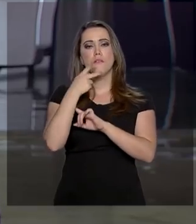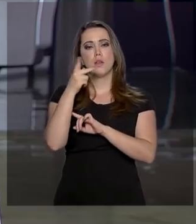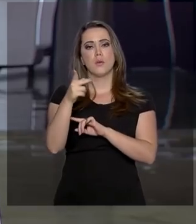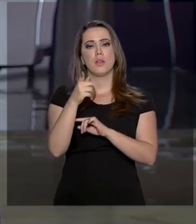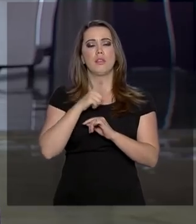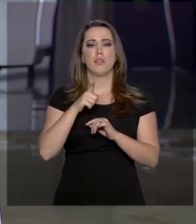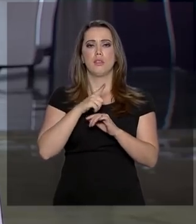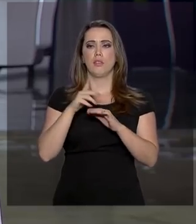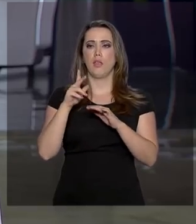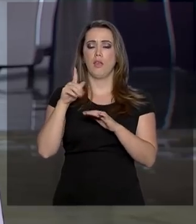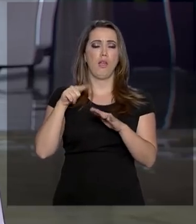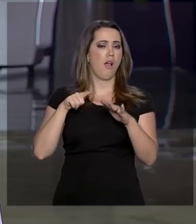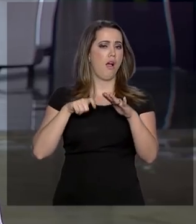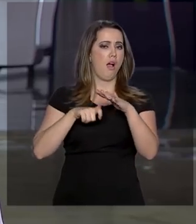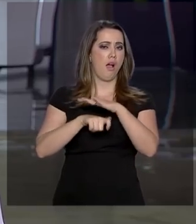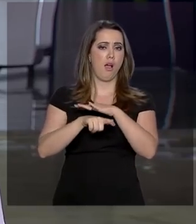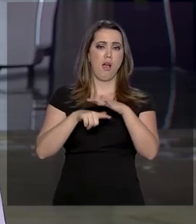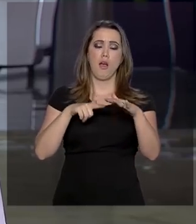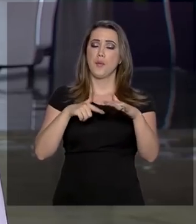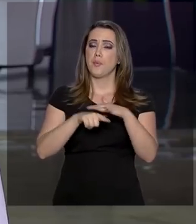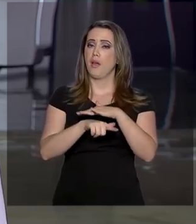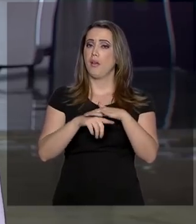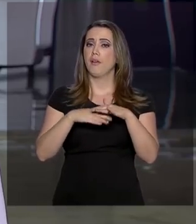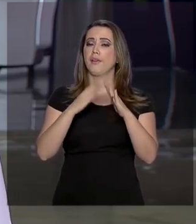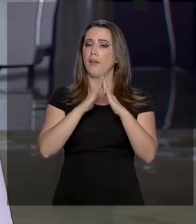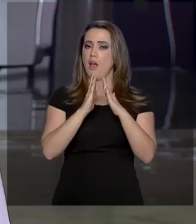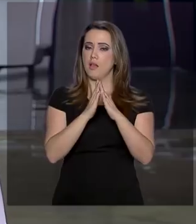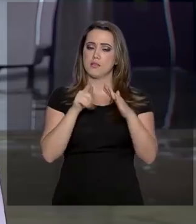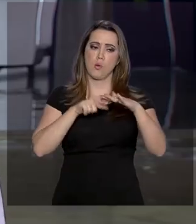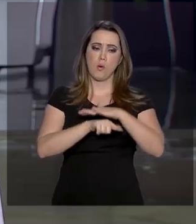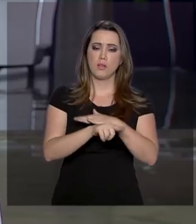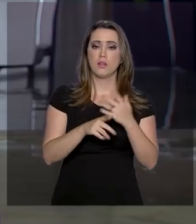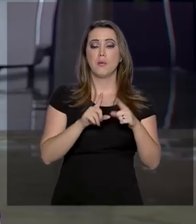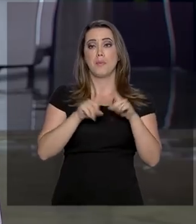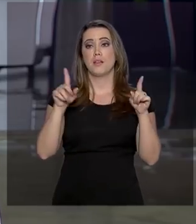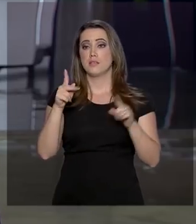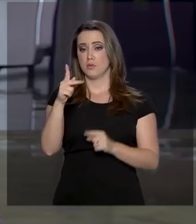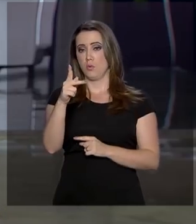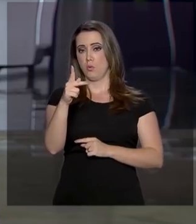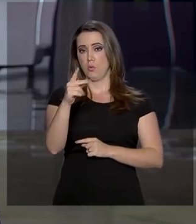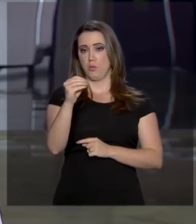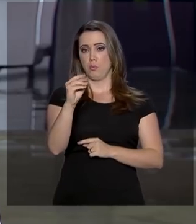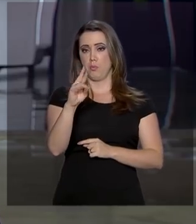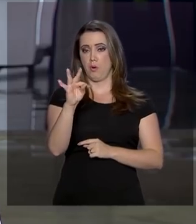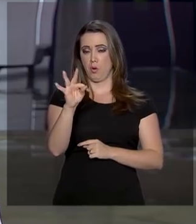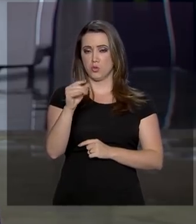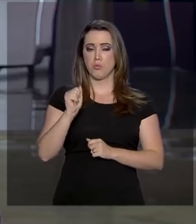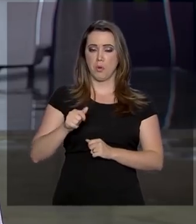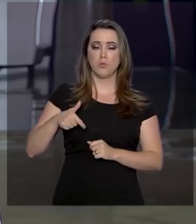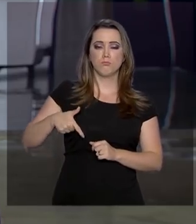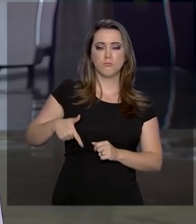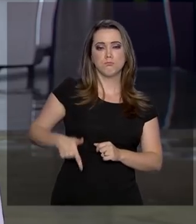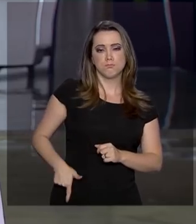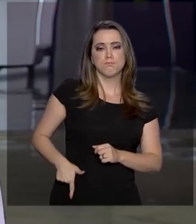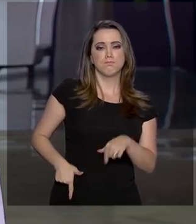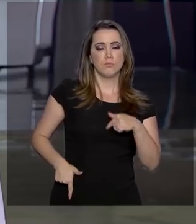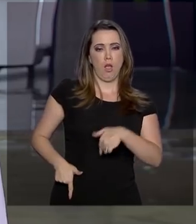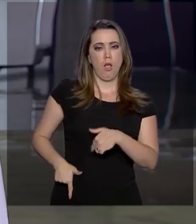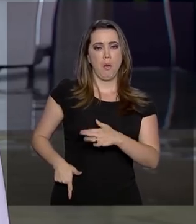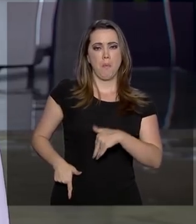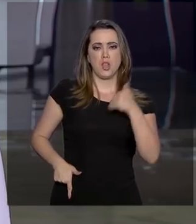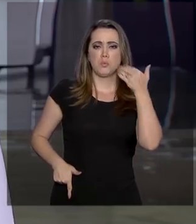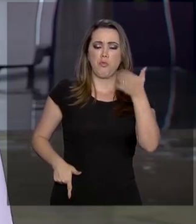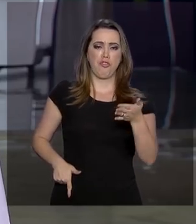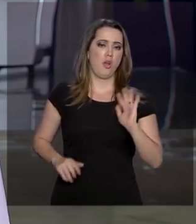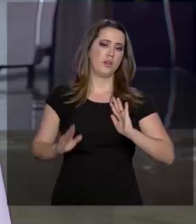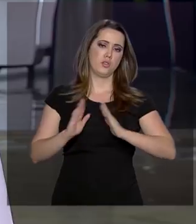de armas aí é o direito de transportar essa arma para fora da casa ou de utilizar essa arma aí fora de